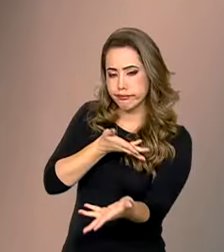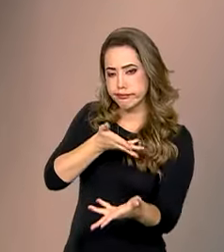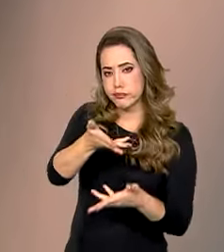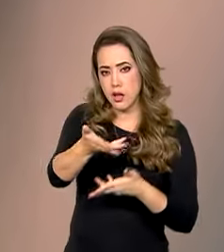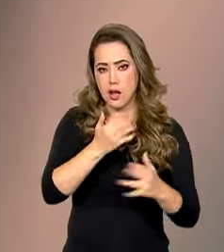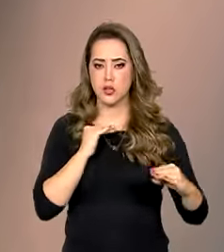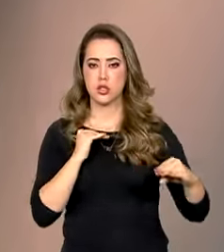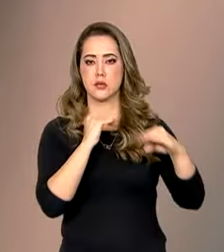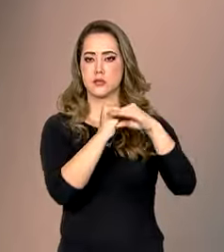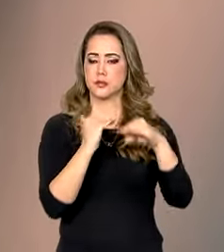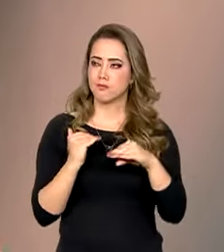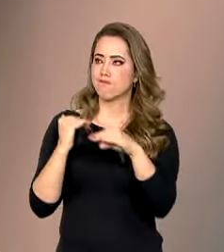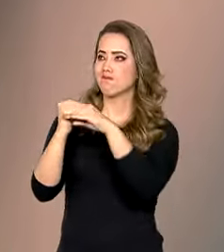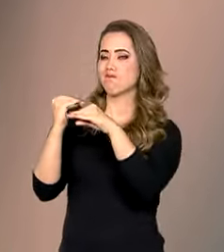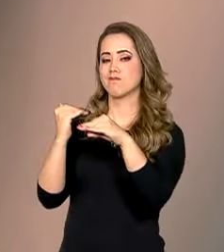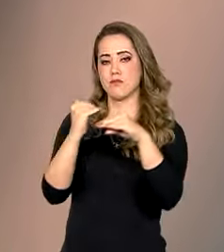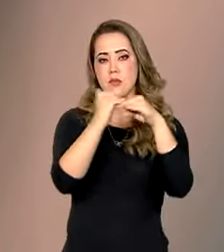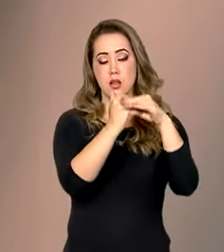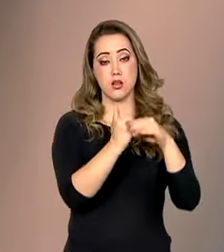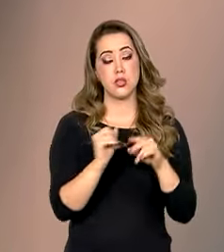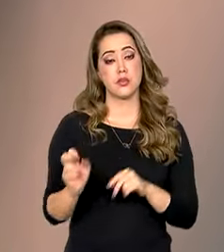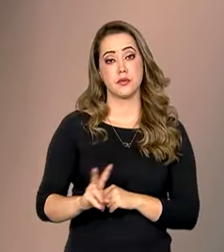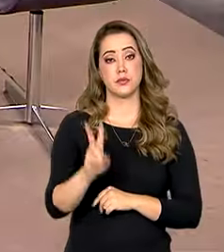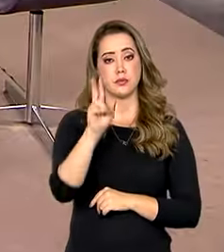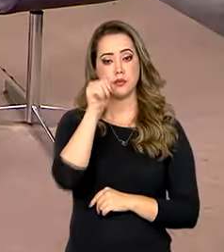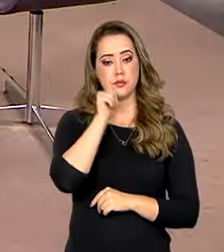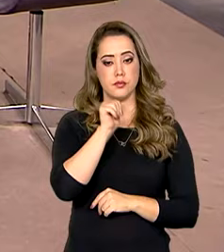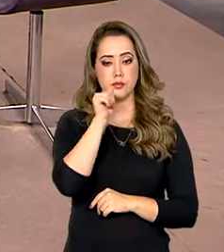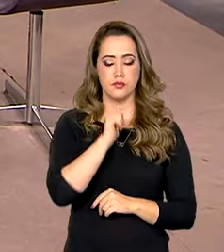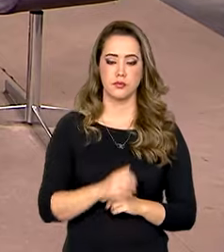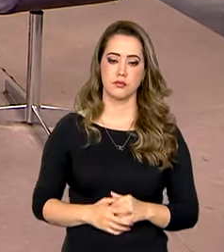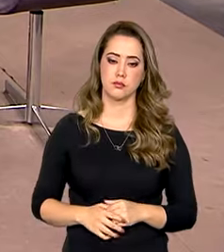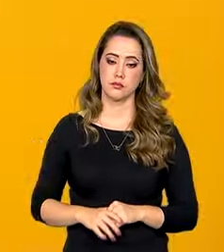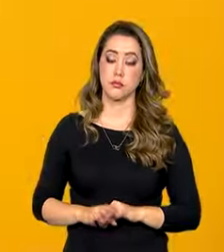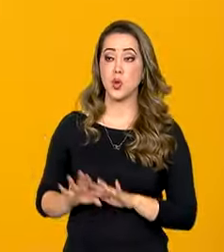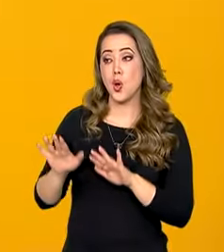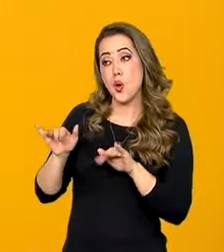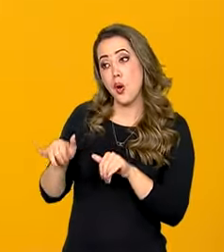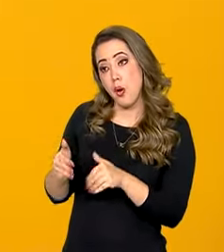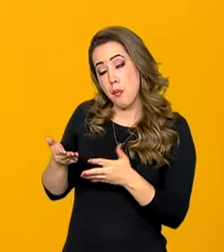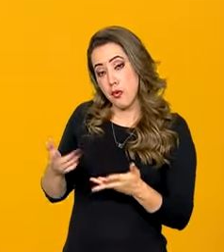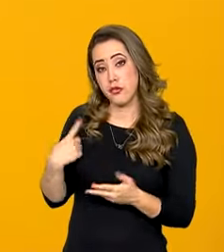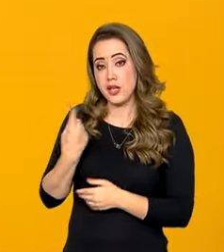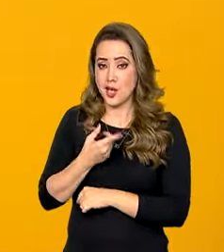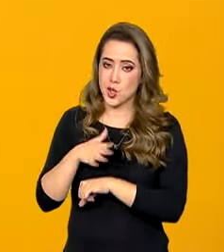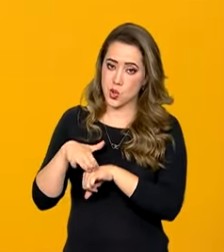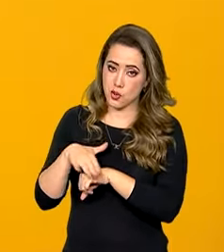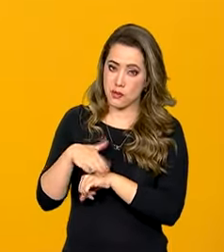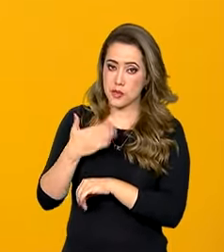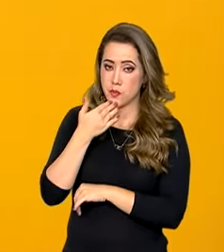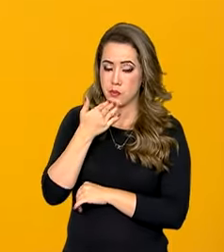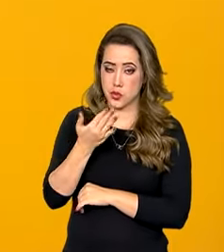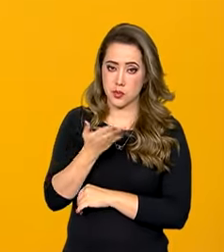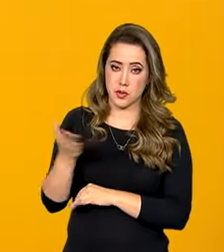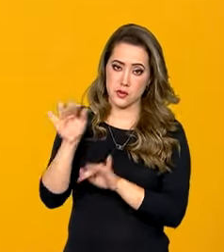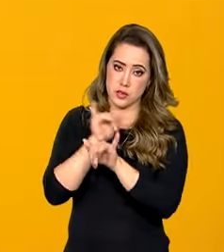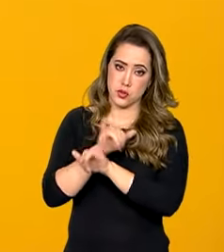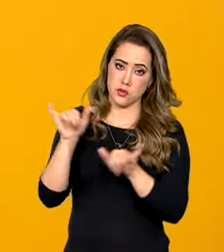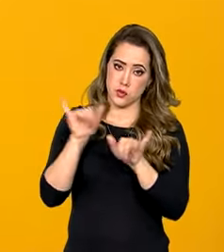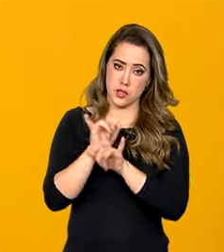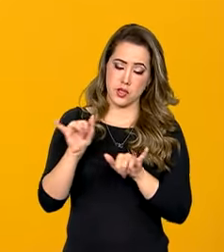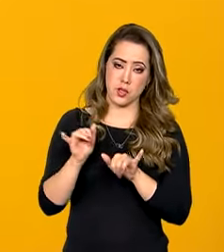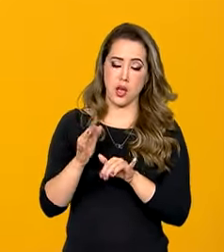de paz, de valorização das mulheres. Secretária, para a gente encerrar essa nossa conversa, eu vou pedir para a senhora divulgar